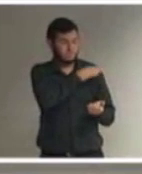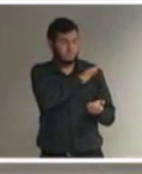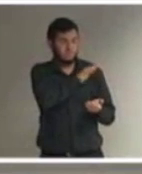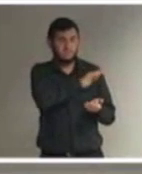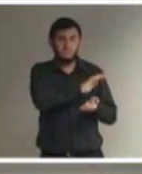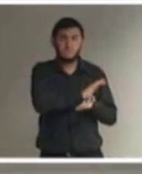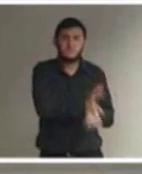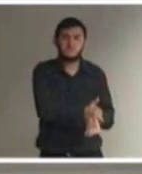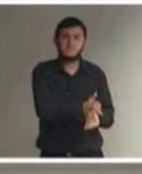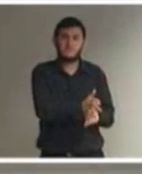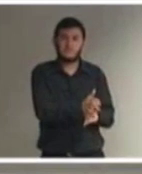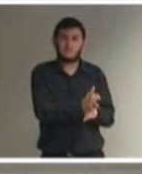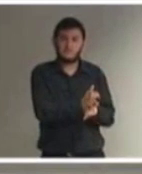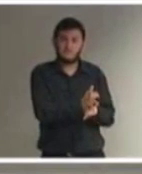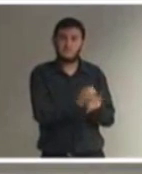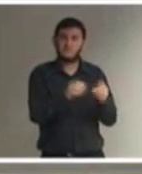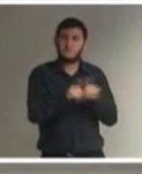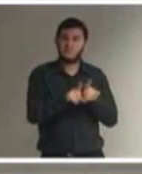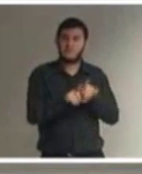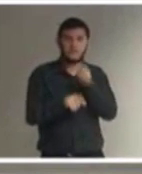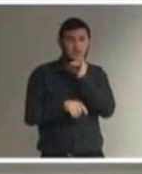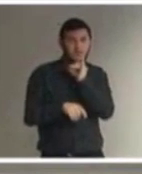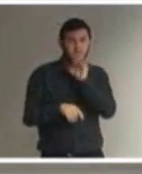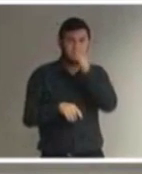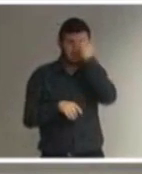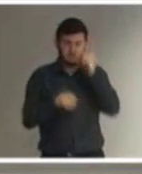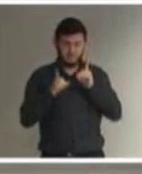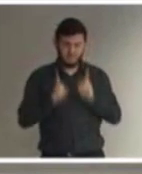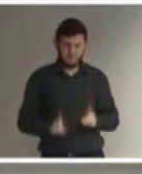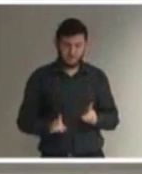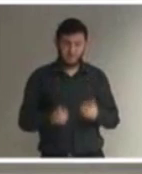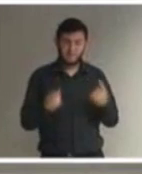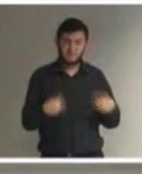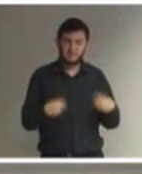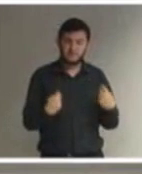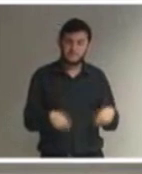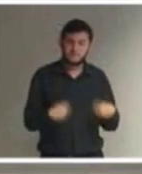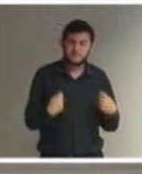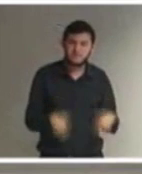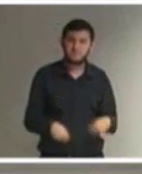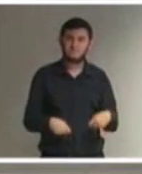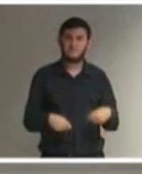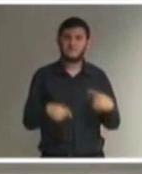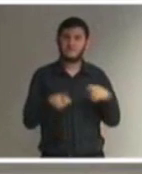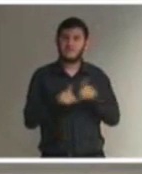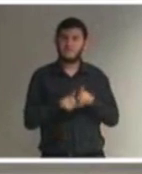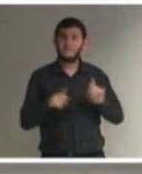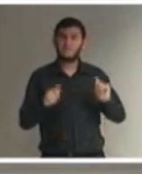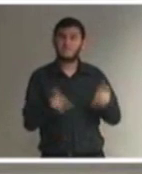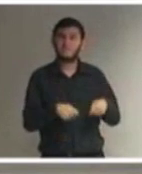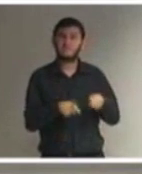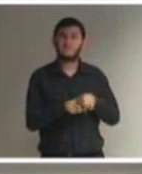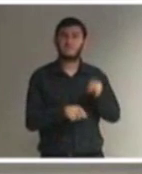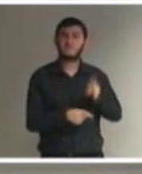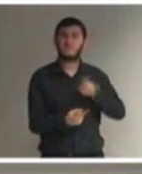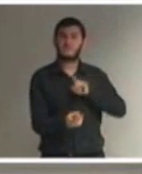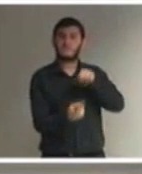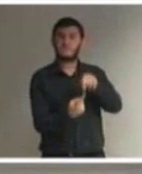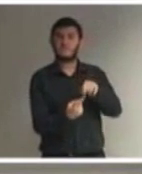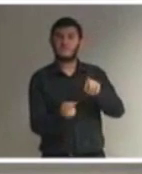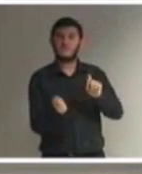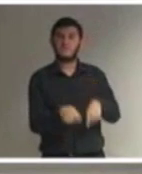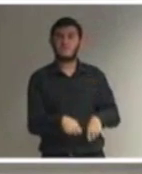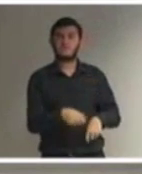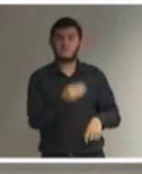diferenciação que as pessoas com deficiência precisam pode ser usada, por exemplo, para rejeitar